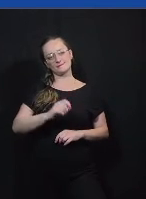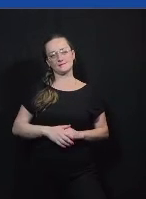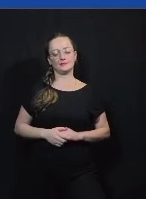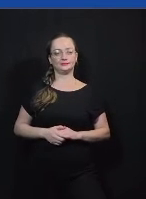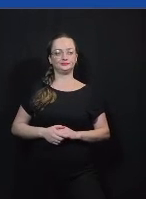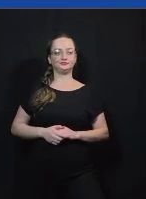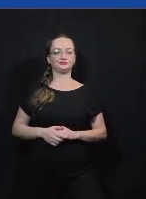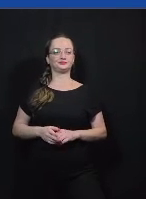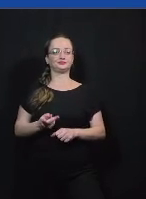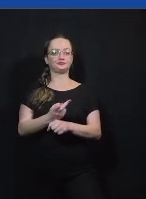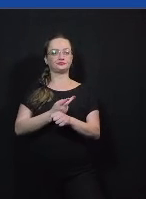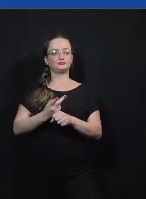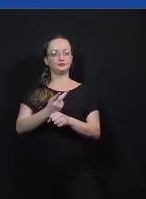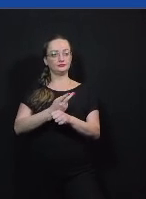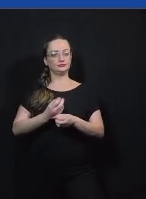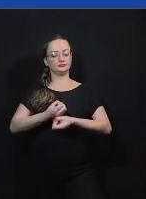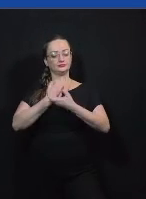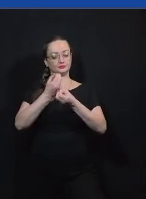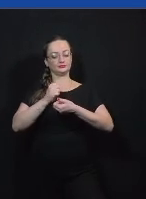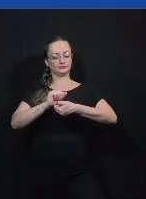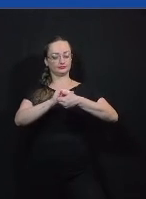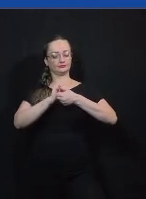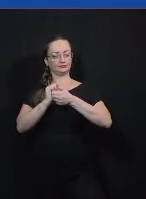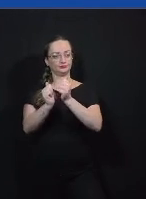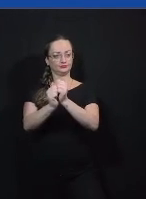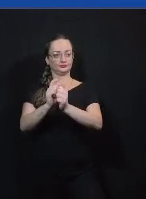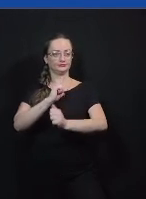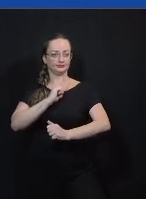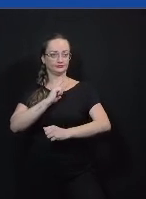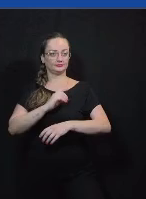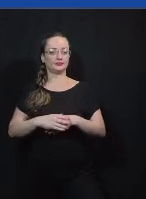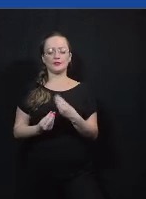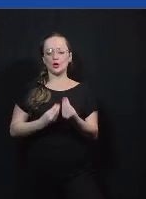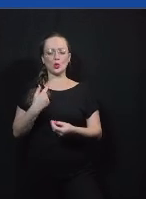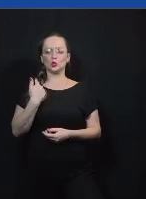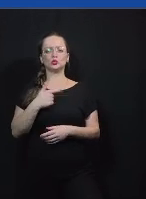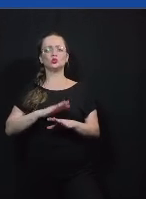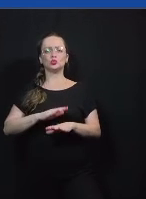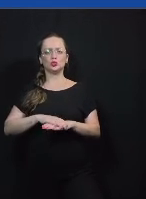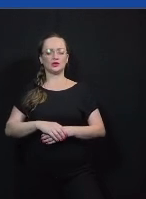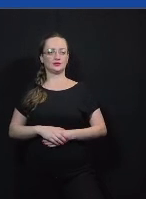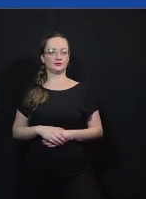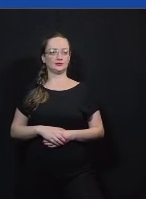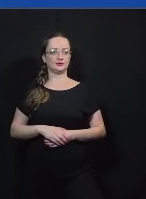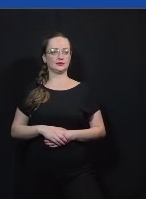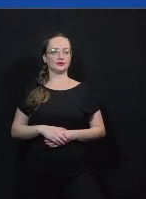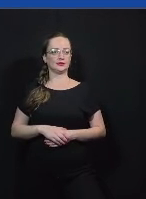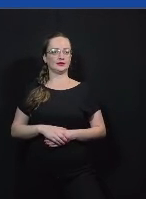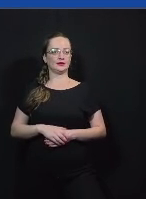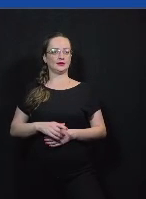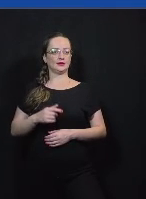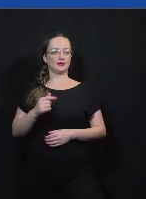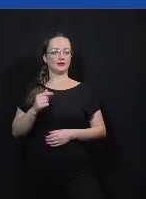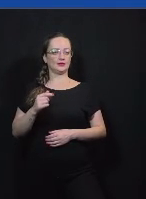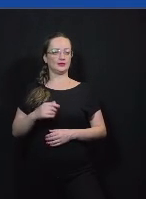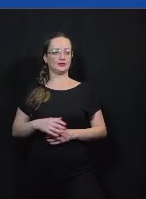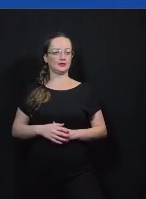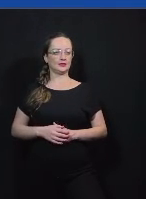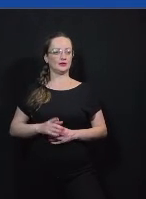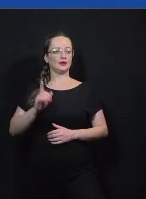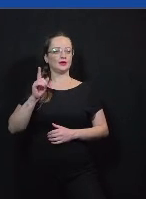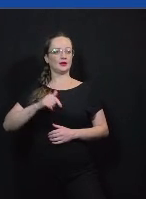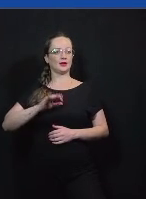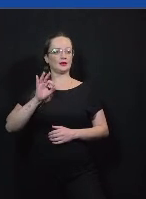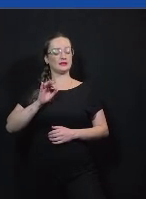buscar informações de qualidade e como é que a gente faz isso isso eu acho que uma questão bem relevante também nessa era de informações